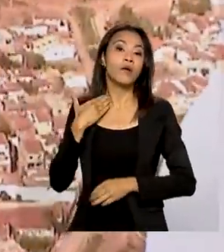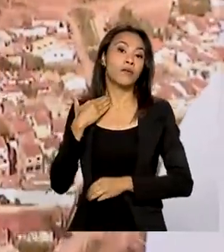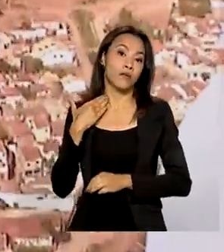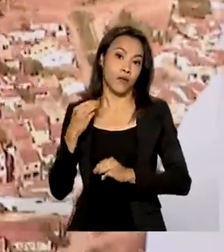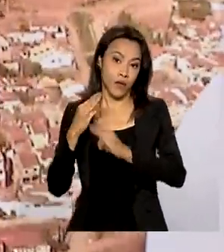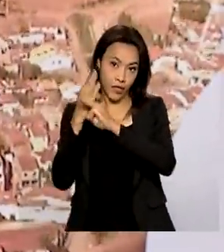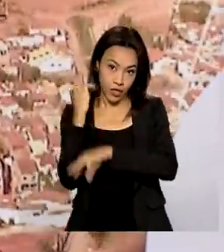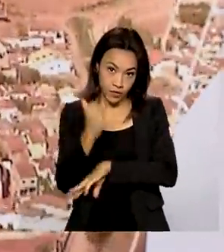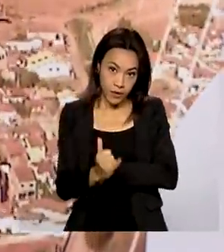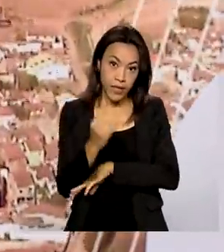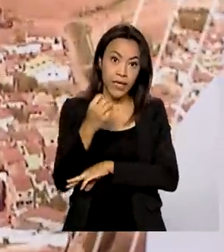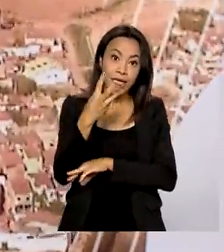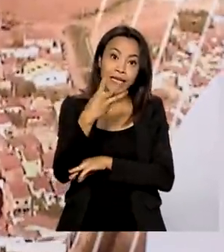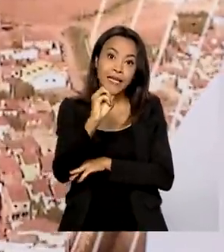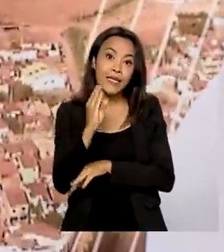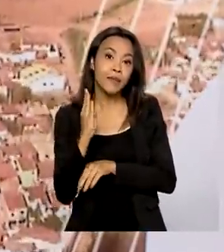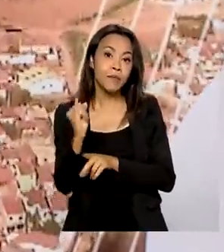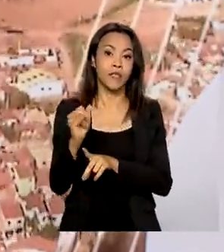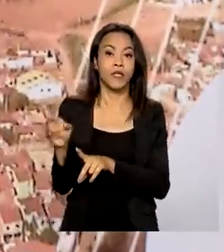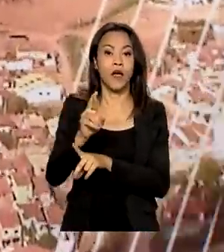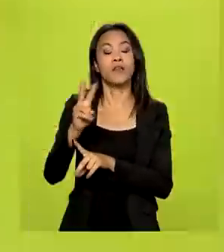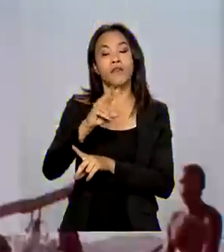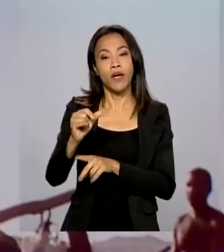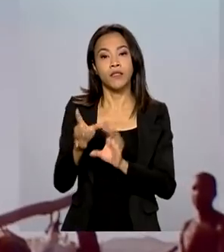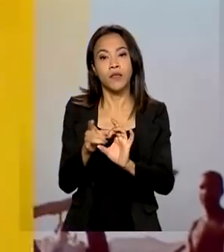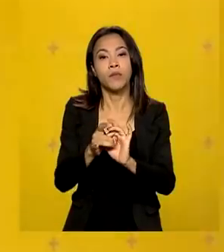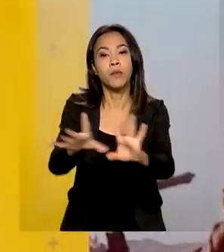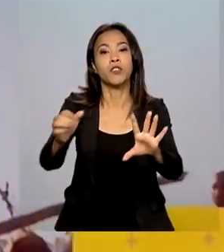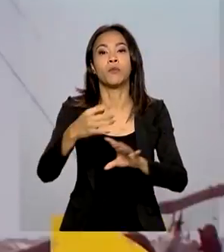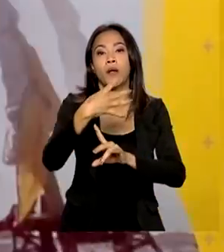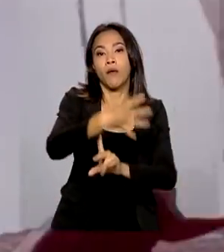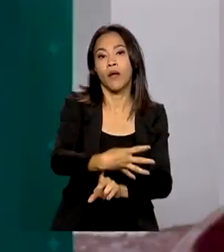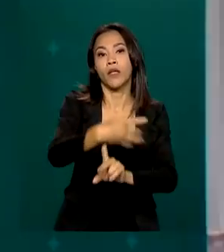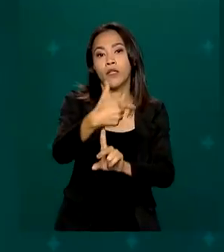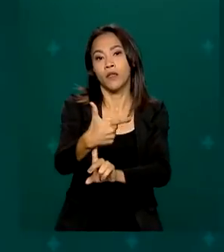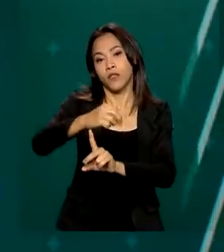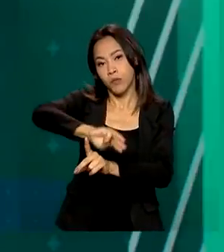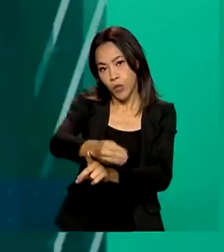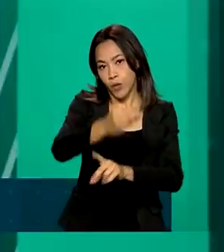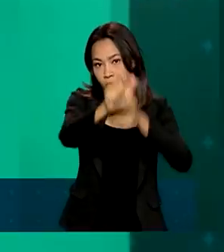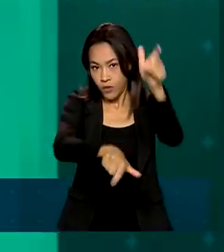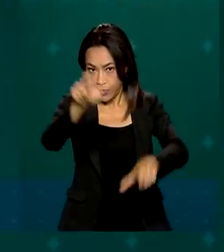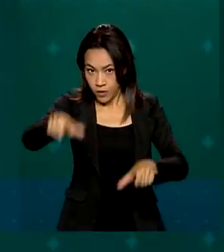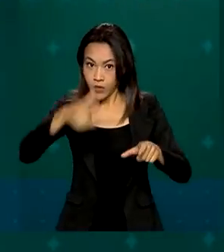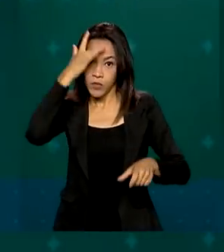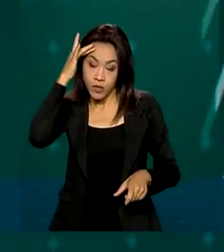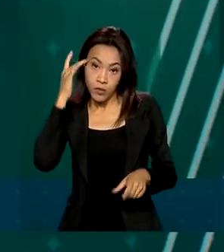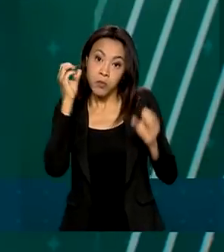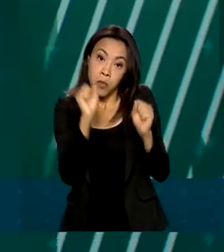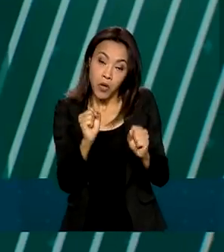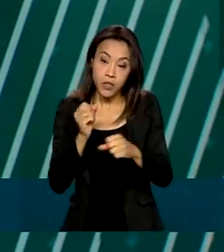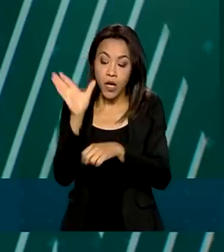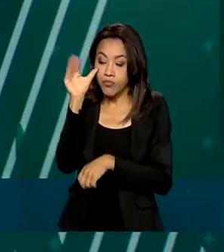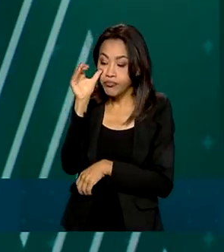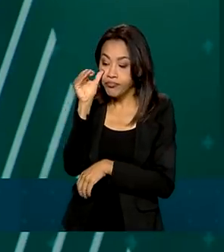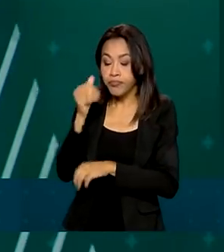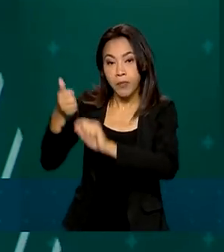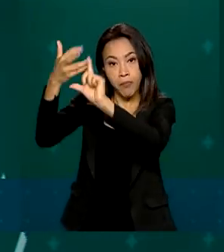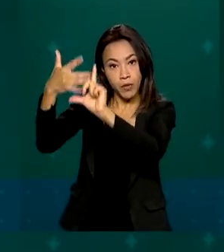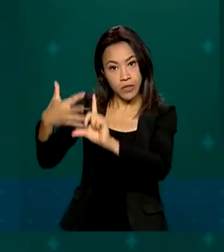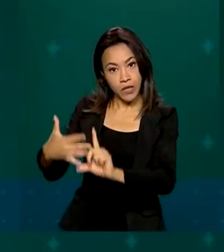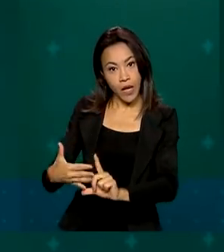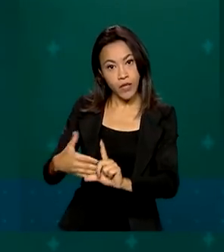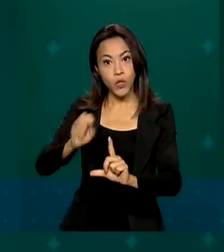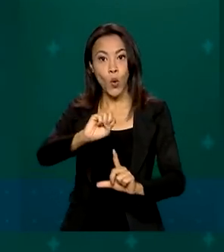bilhões de reais serão liberados para 42 milhões de trabalhadores. A consulta pode ser feita pelo site ou pela versão